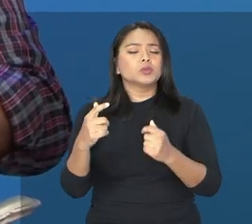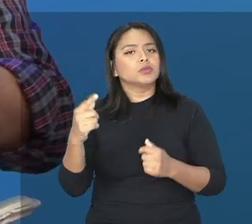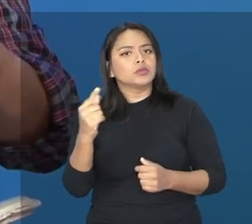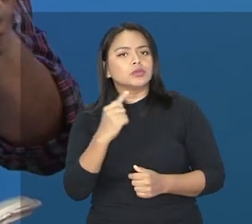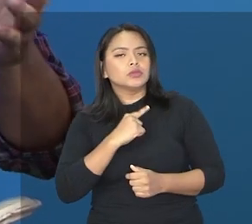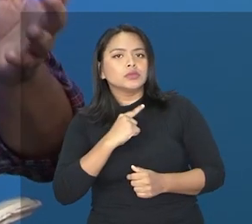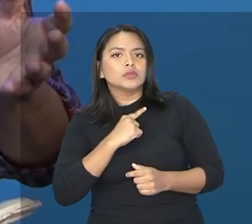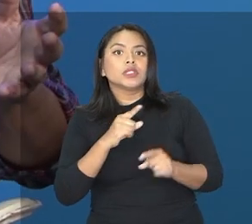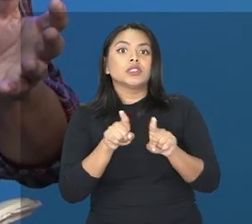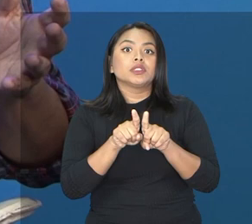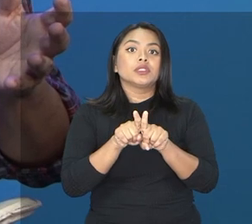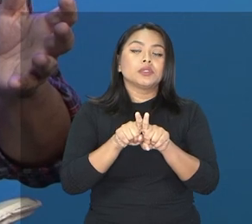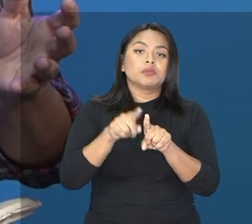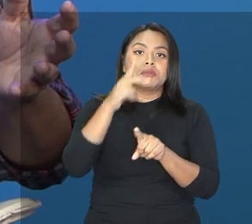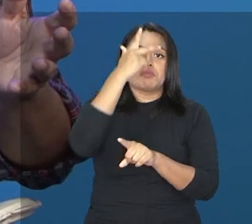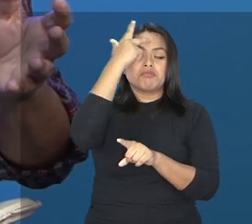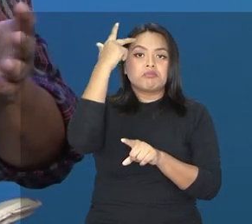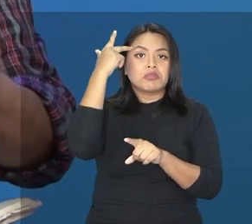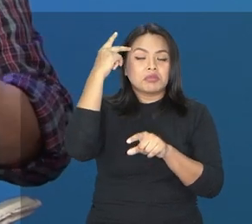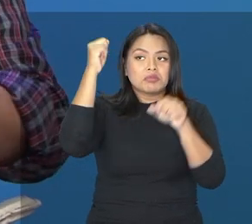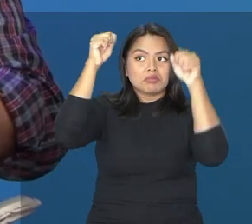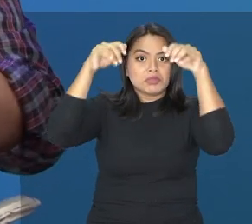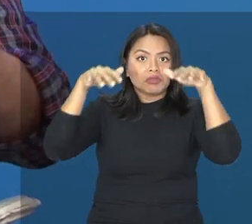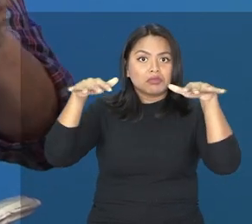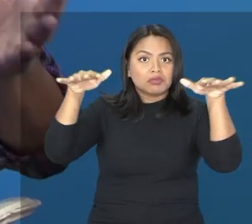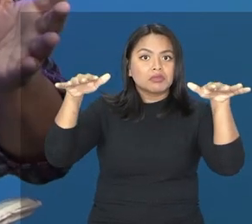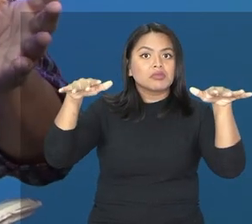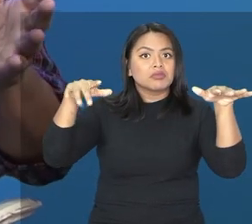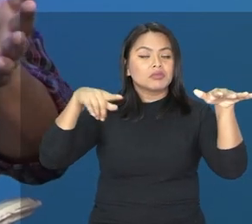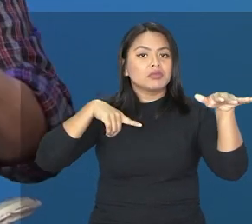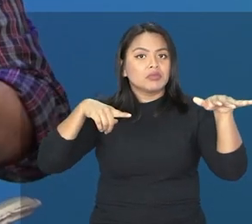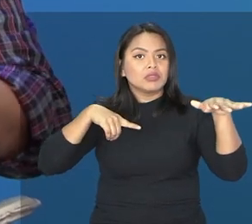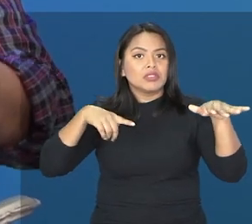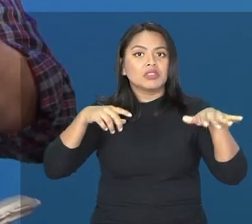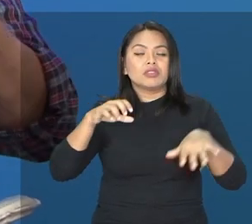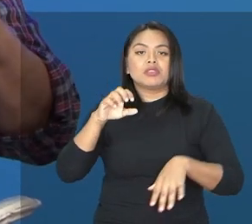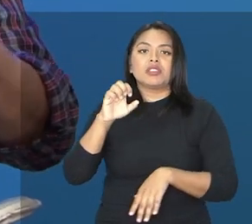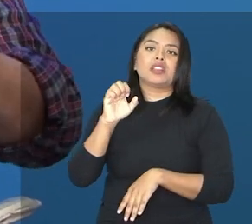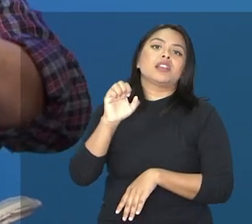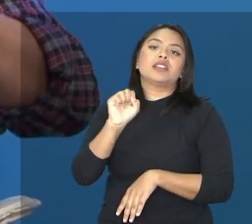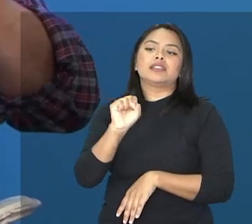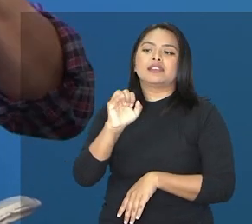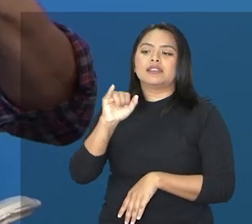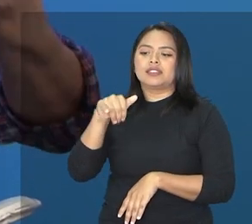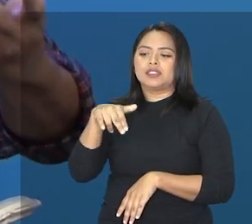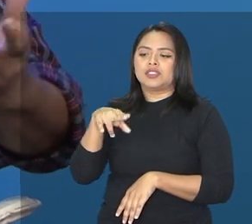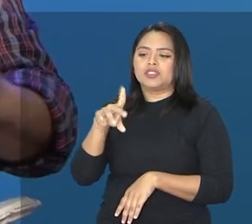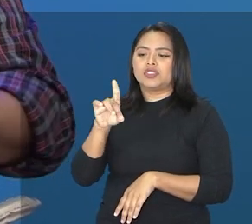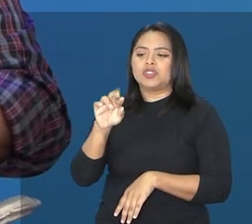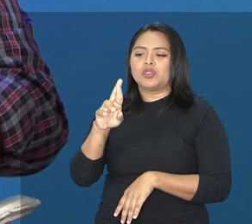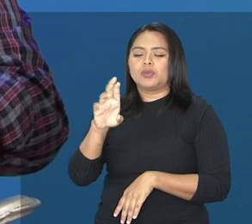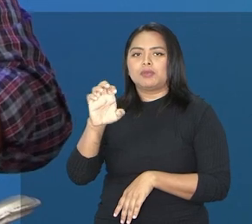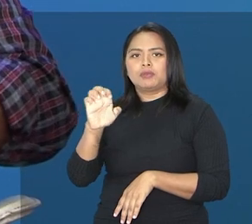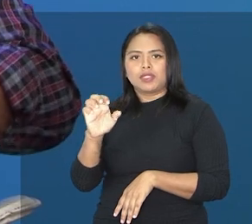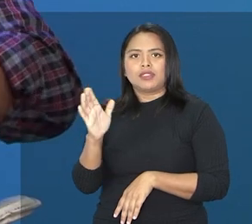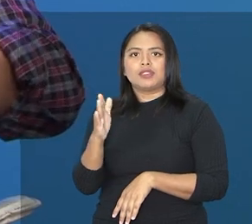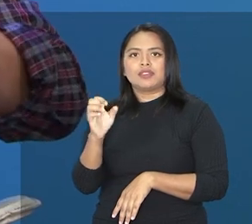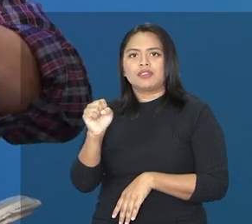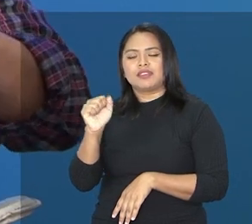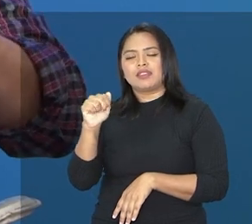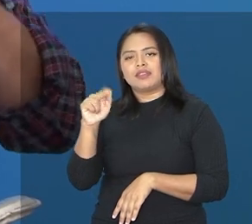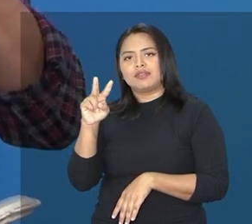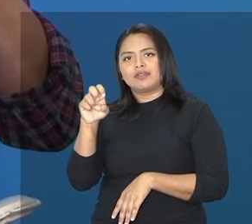indivíduos que, dentro do espectro autista, com síndrome de Savan, que conseguem, tem uma excelente capacidade de memorização,